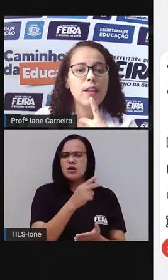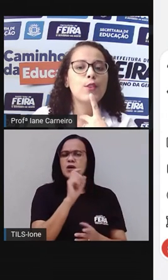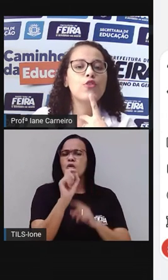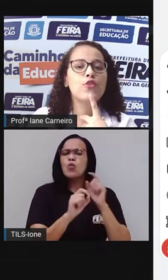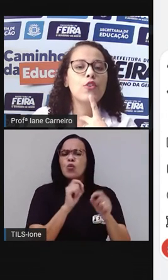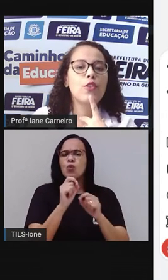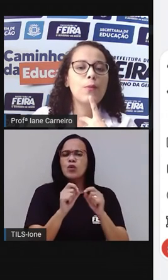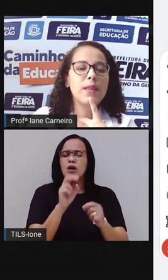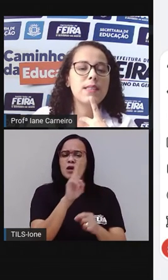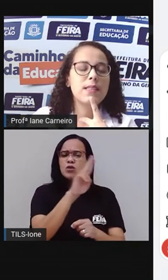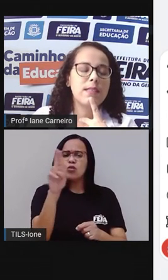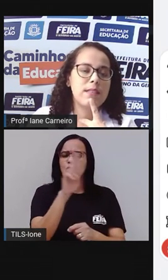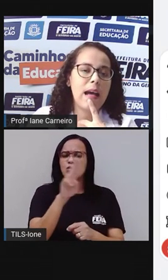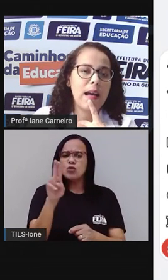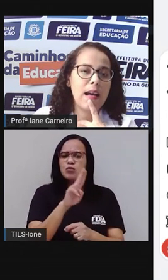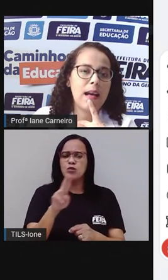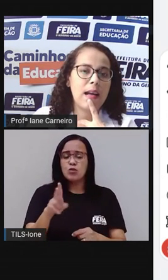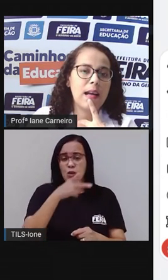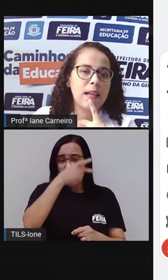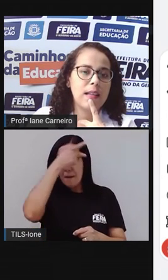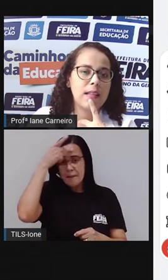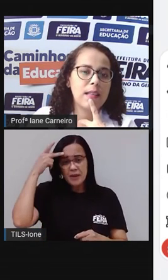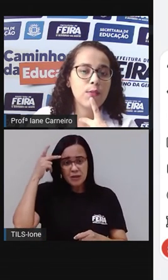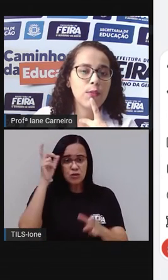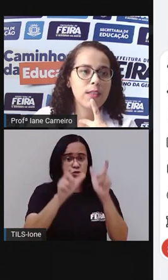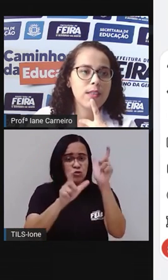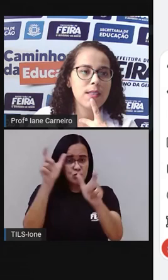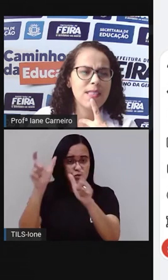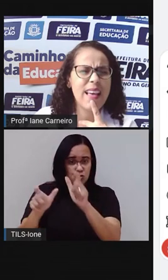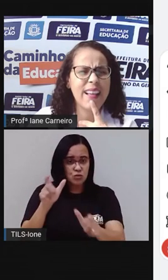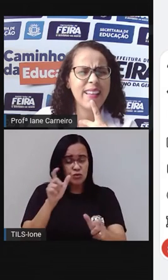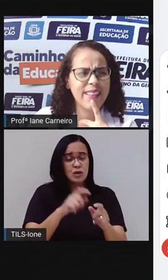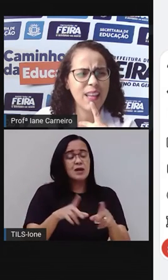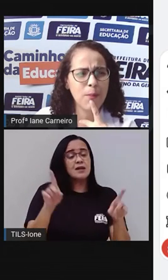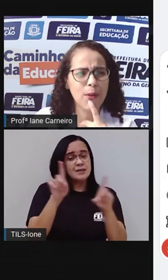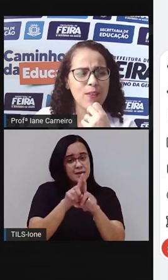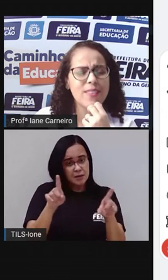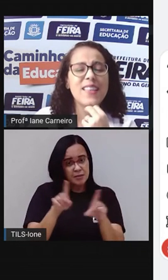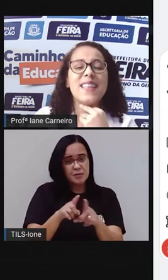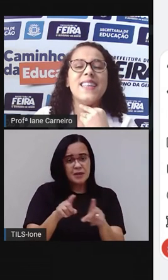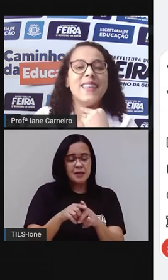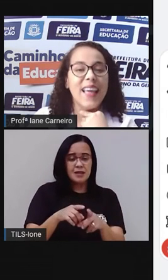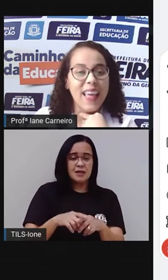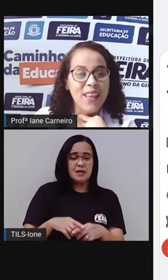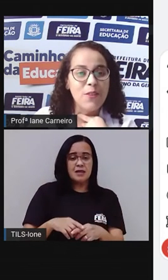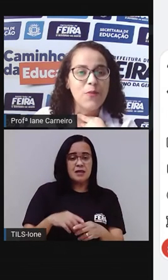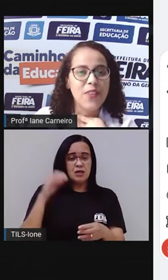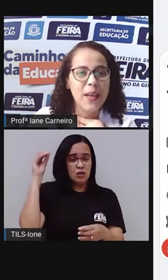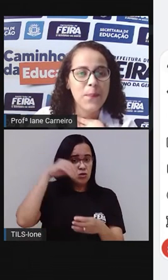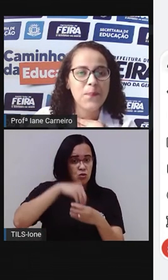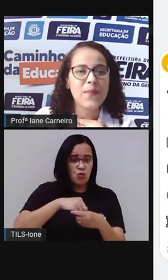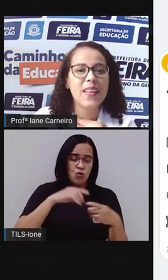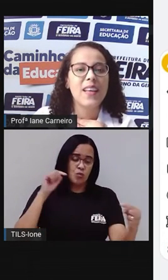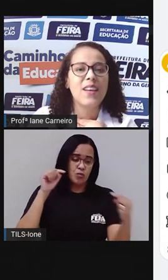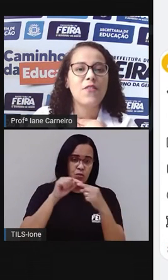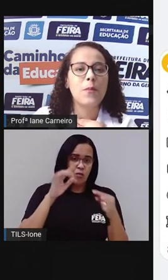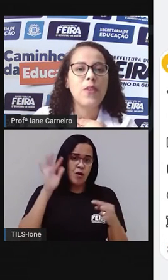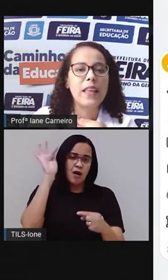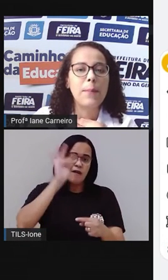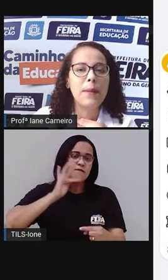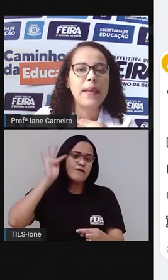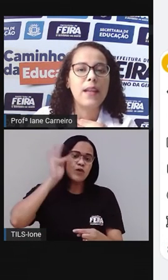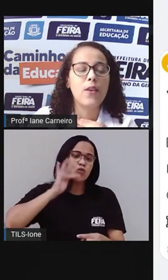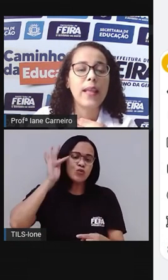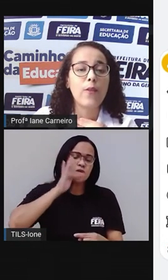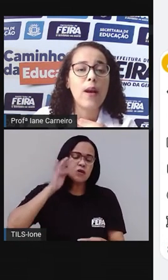dos nomes das frutas. Será que tem, Pró? Tem. Vamos ver? Vamos